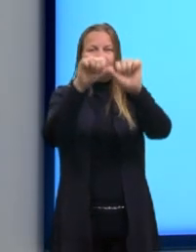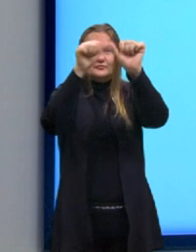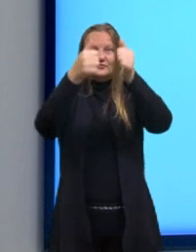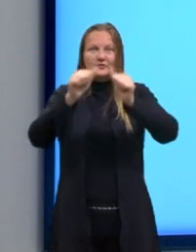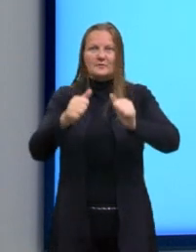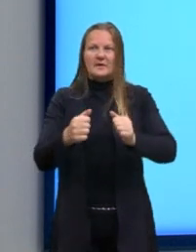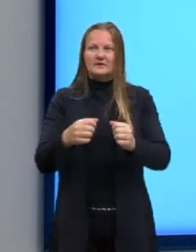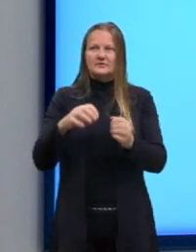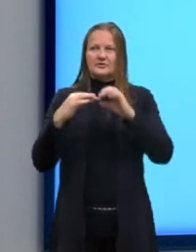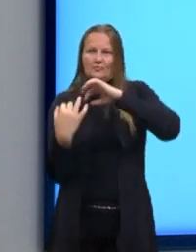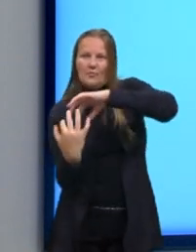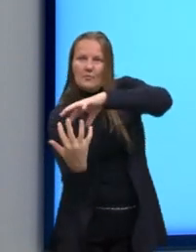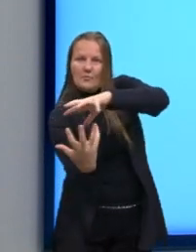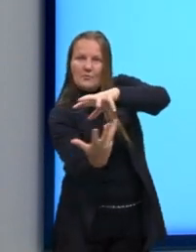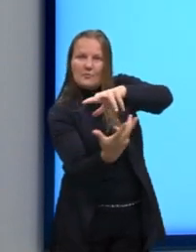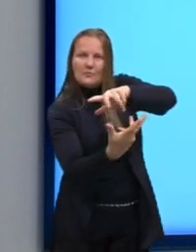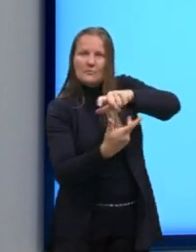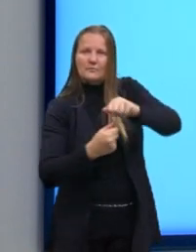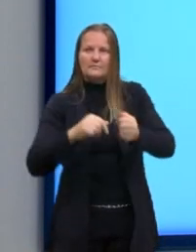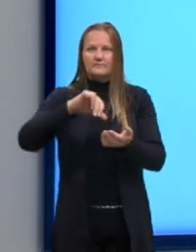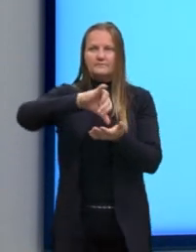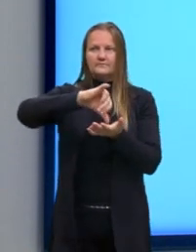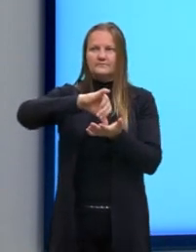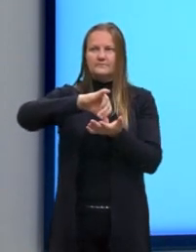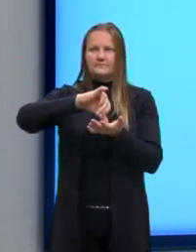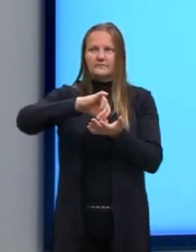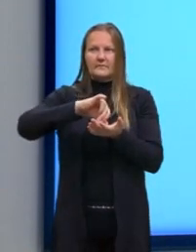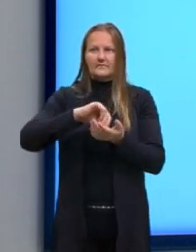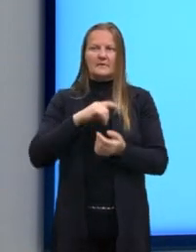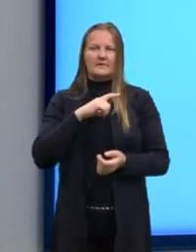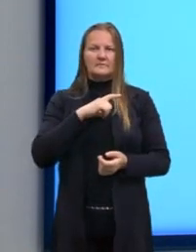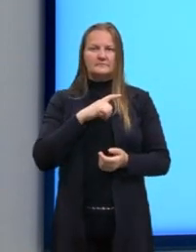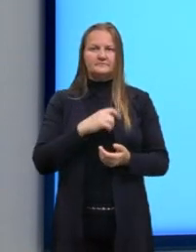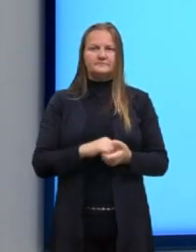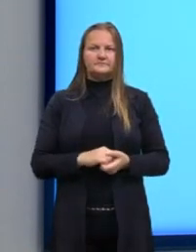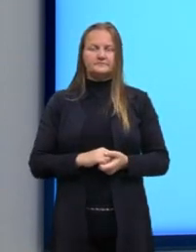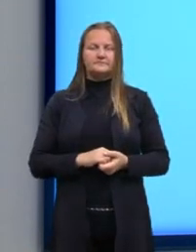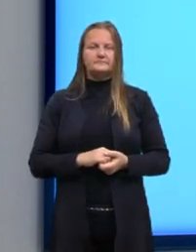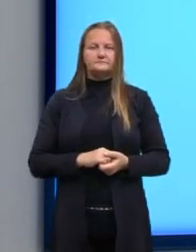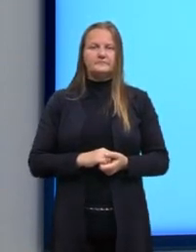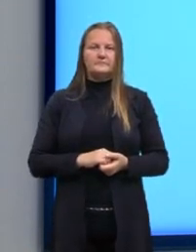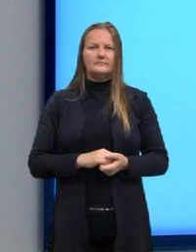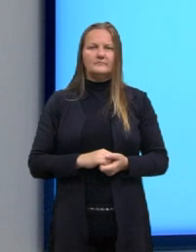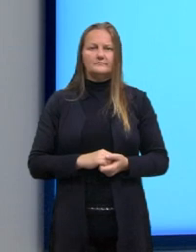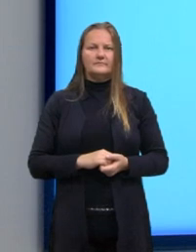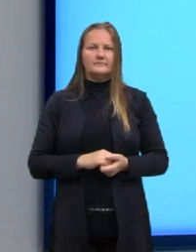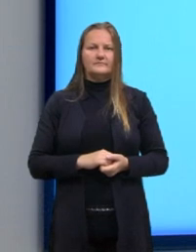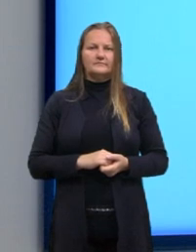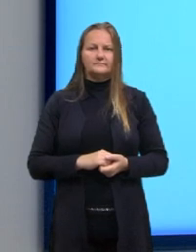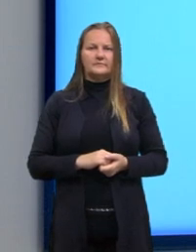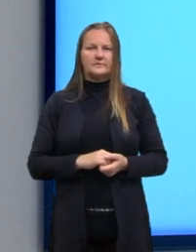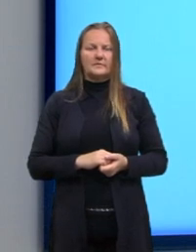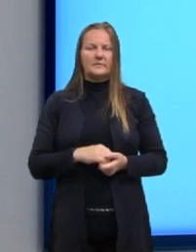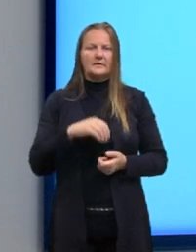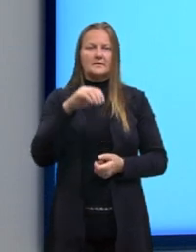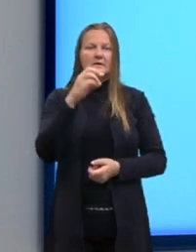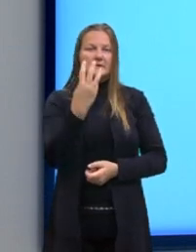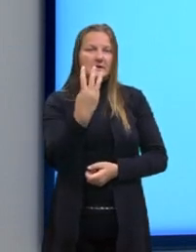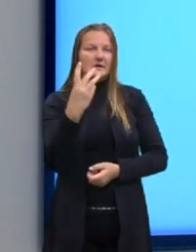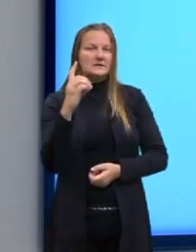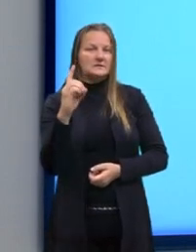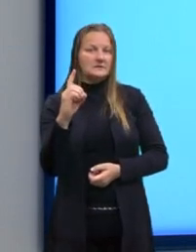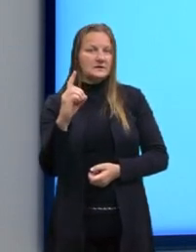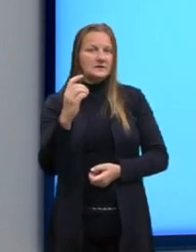temos a Terra, então, ali no centro, onde a gente teria, né, os nossos eixos tridimensionais,